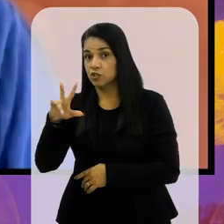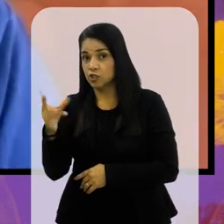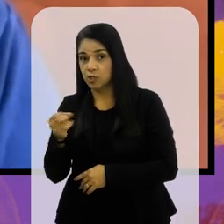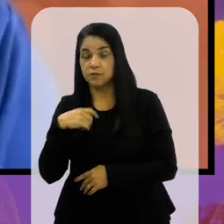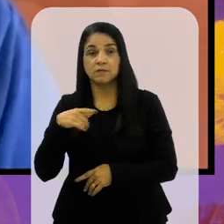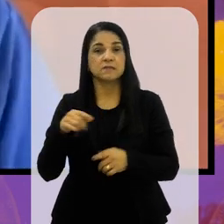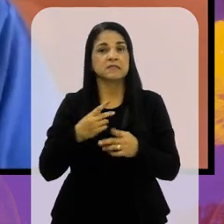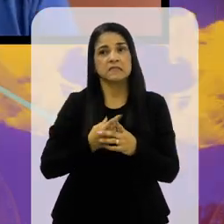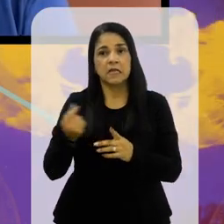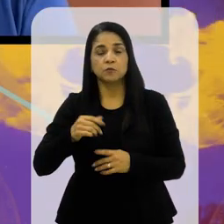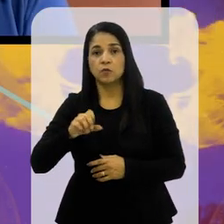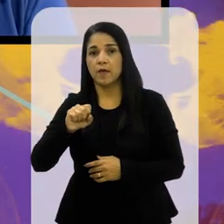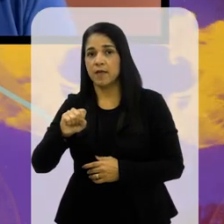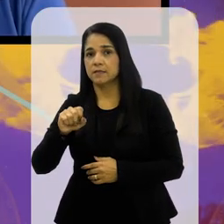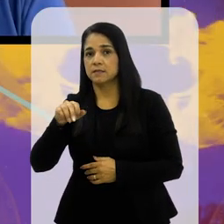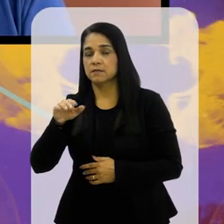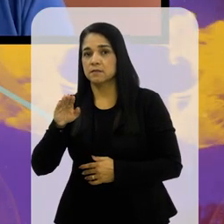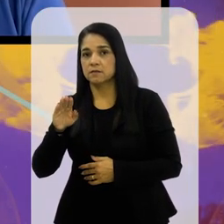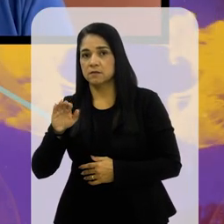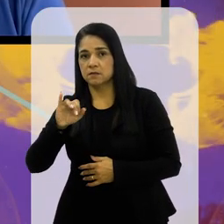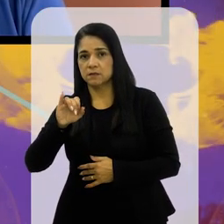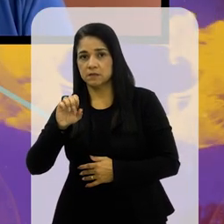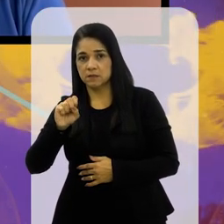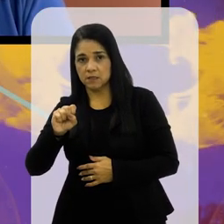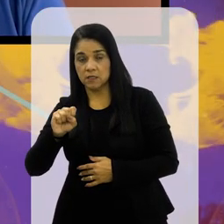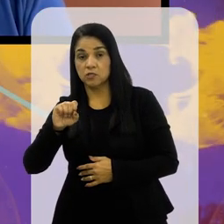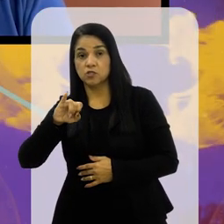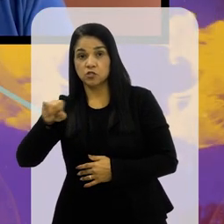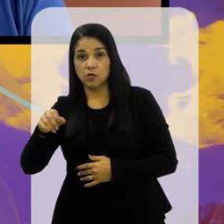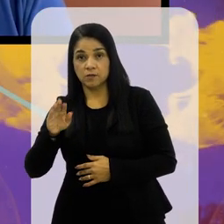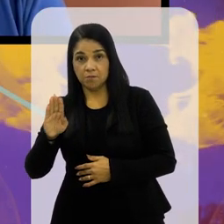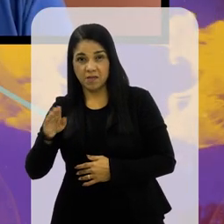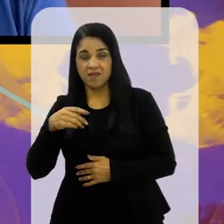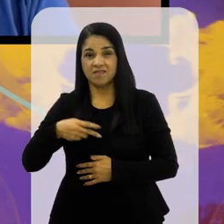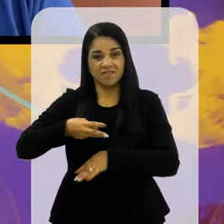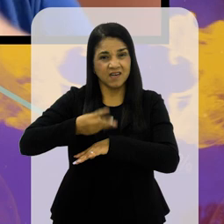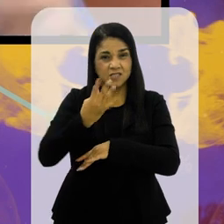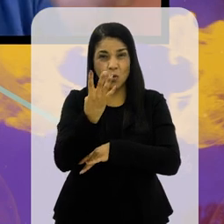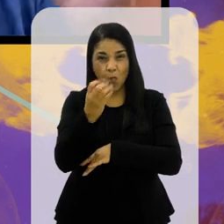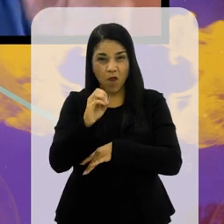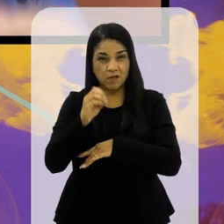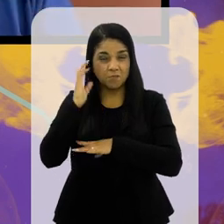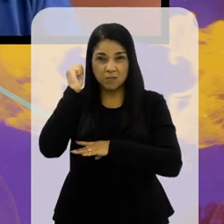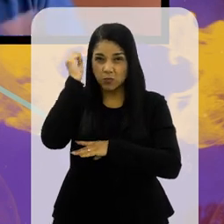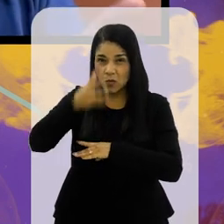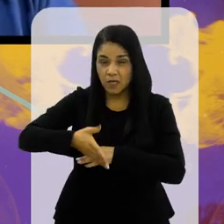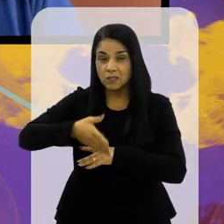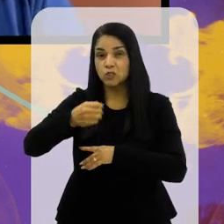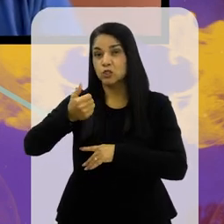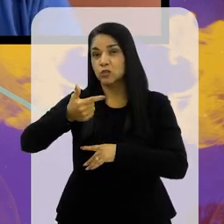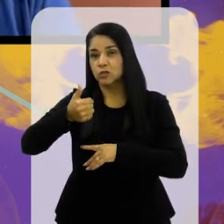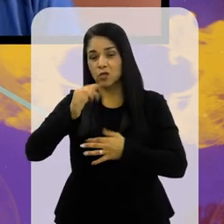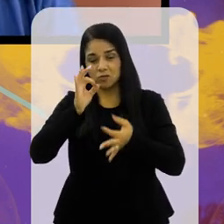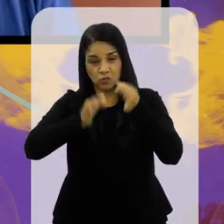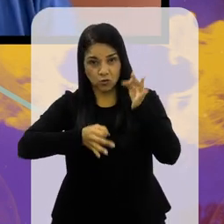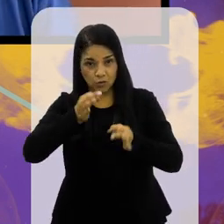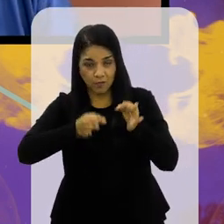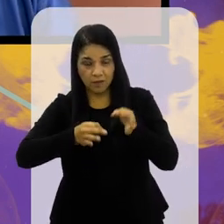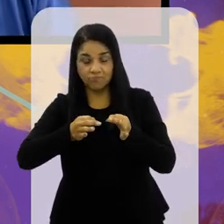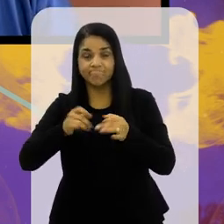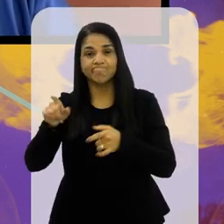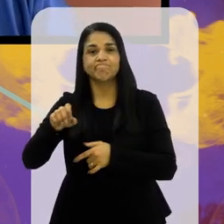STJD, eram 3h40 da madrugada, depois de mais de 12 horas de julgamento, infelizmente, o